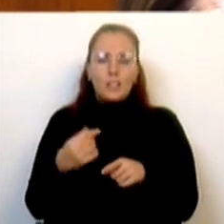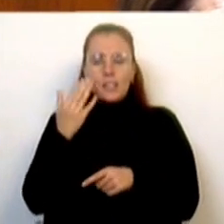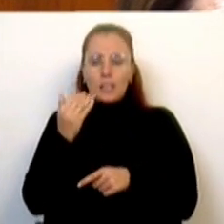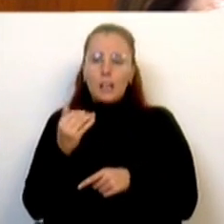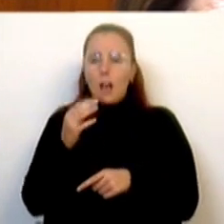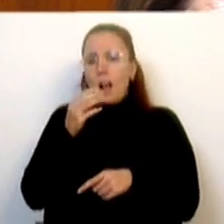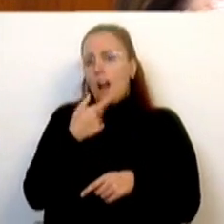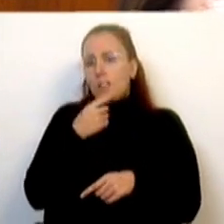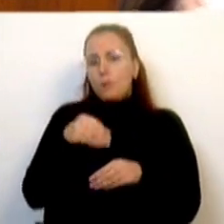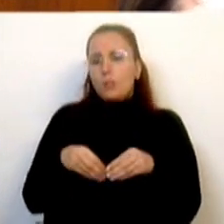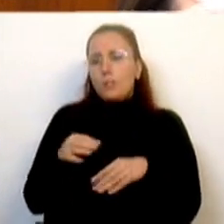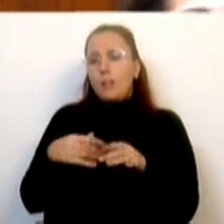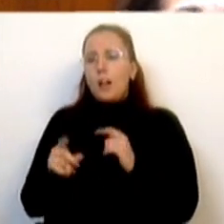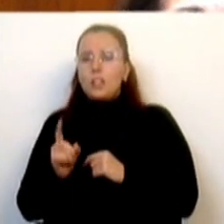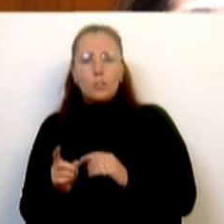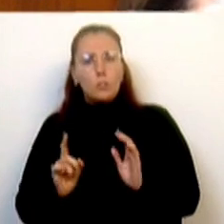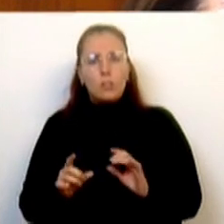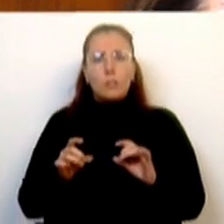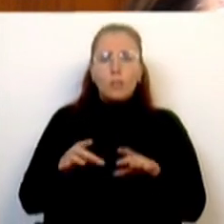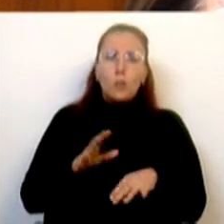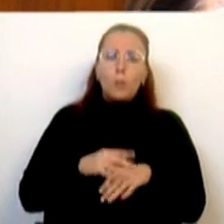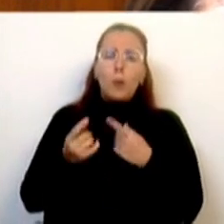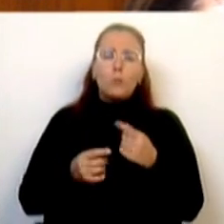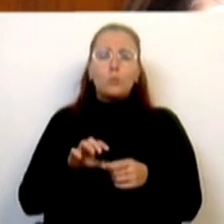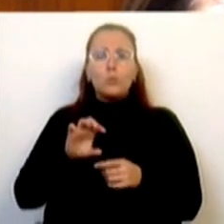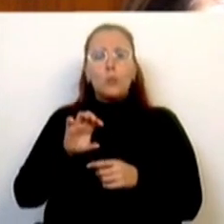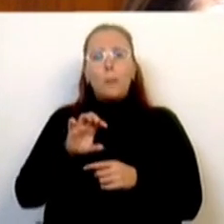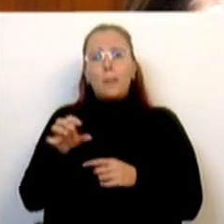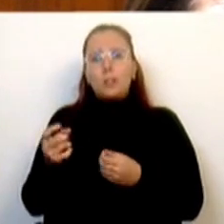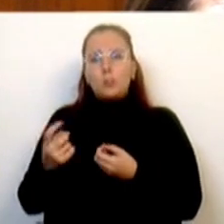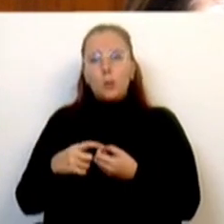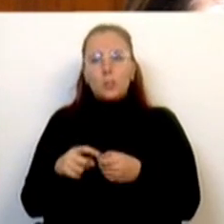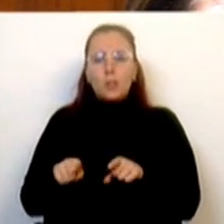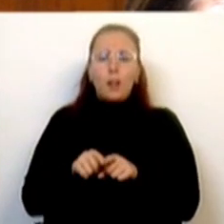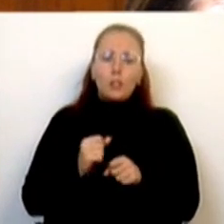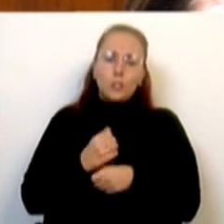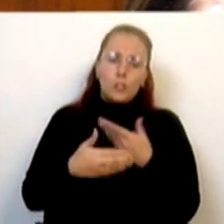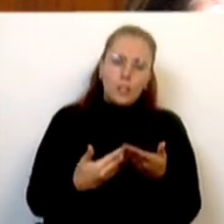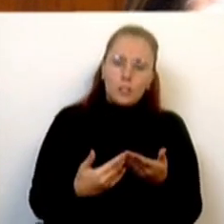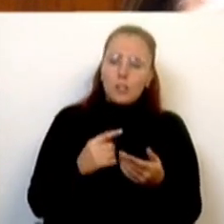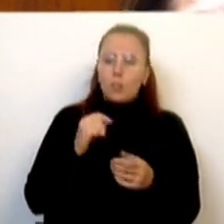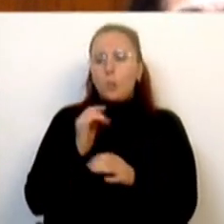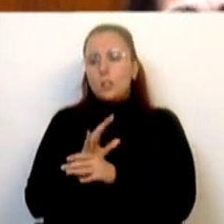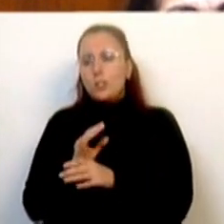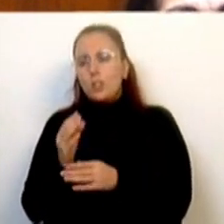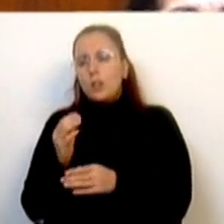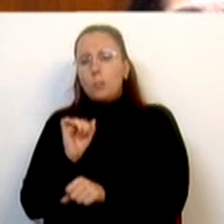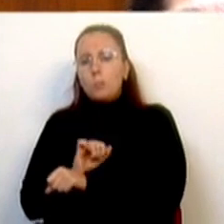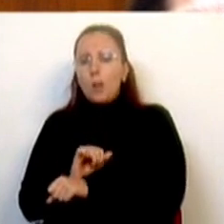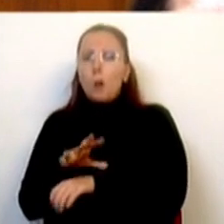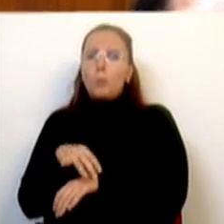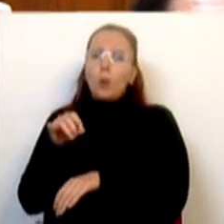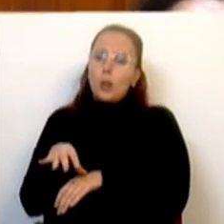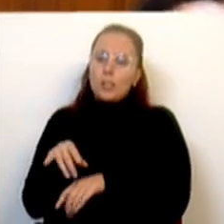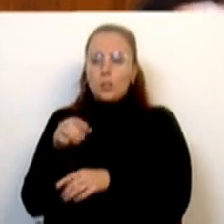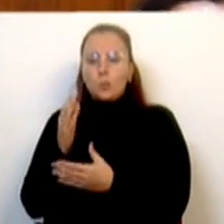acontecido cada vez mais por parte de alguns Estados-membros, impedindo que se avance num domínio, muitas vezes bloqueando um dossiê, não por causa